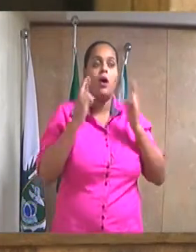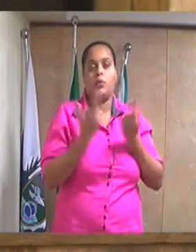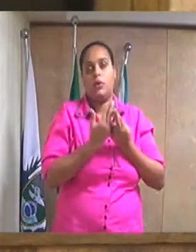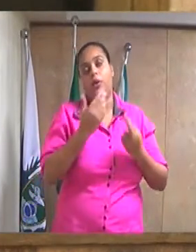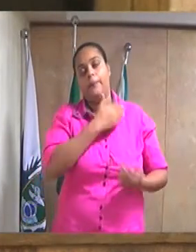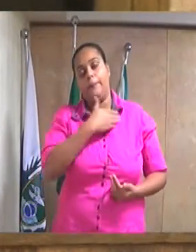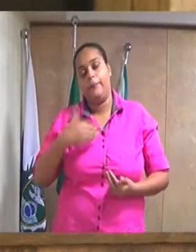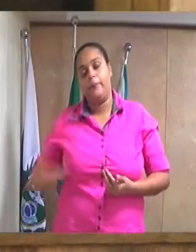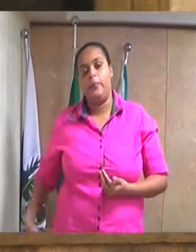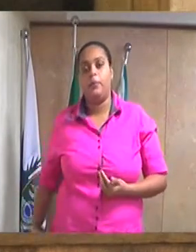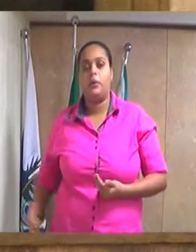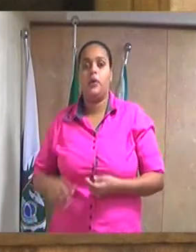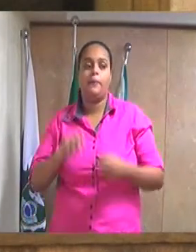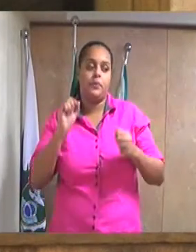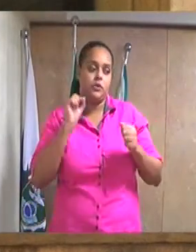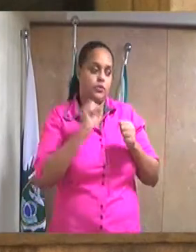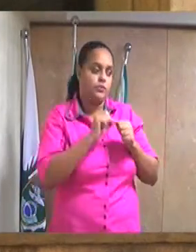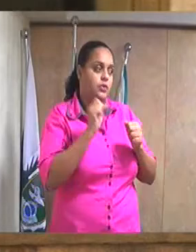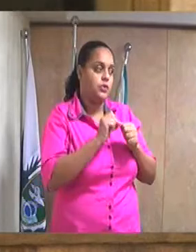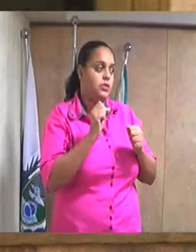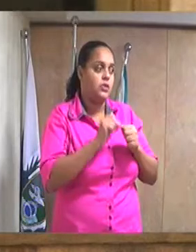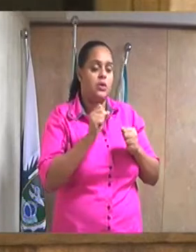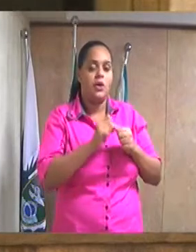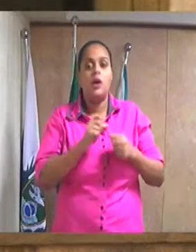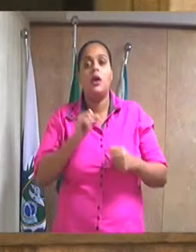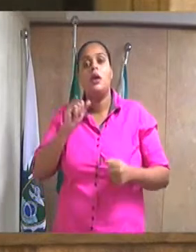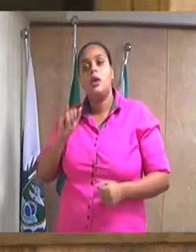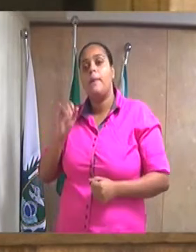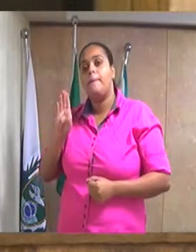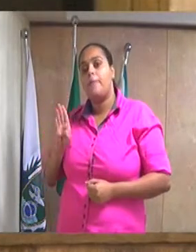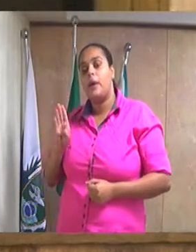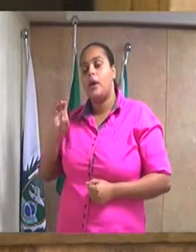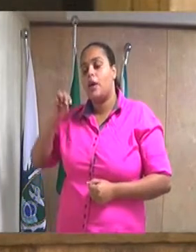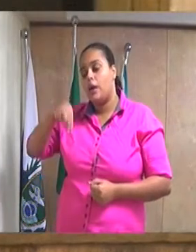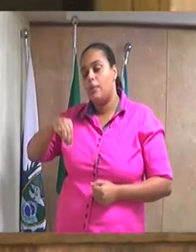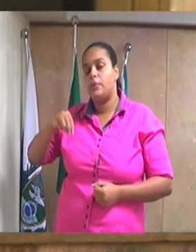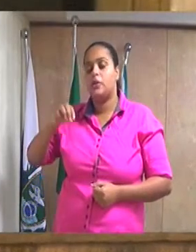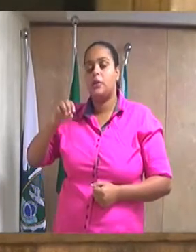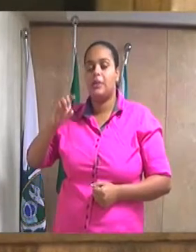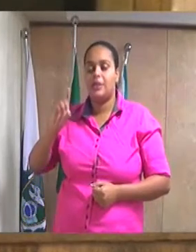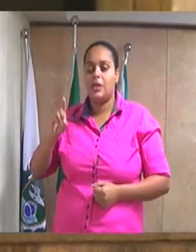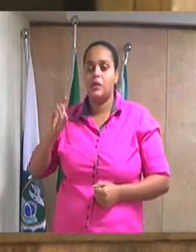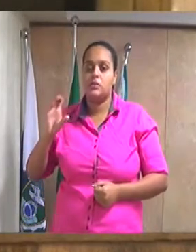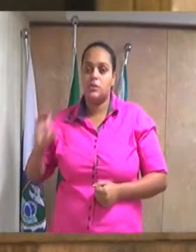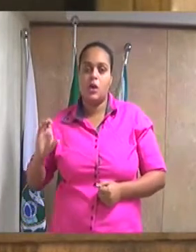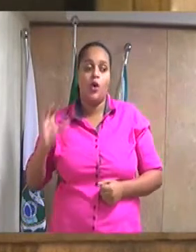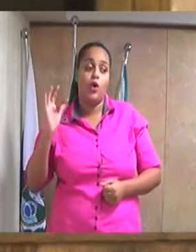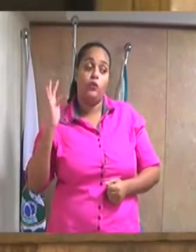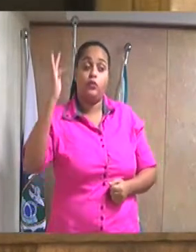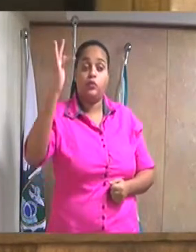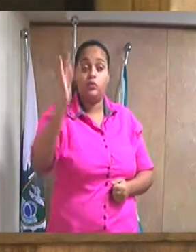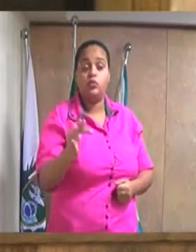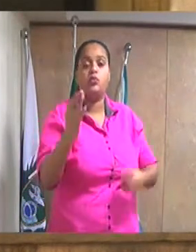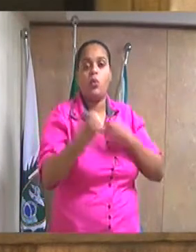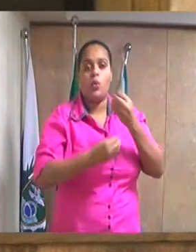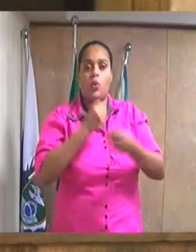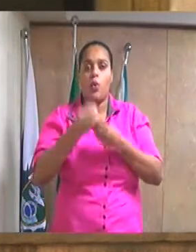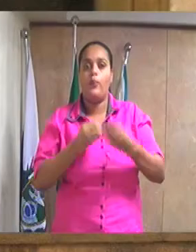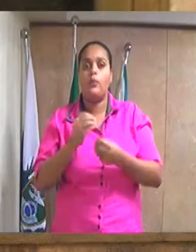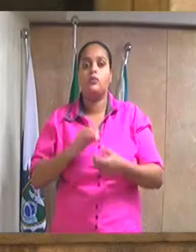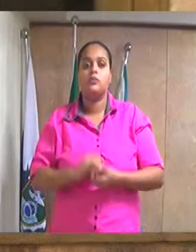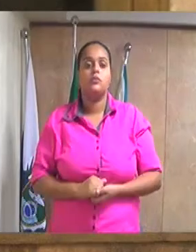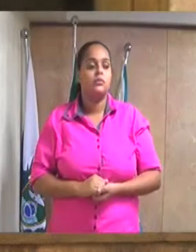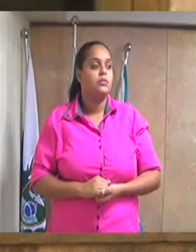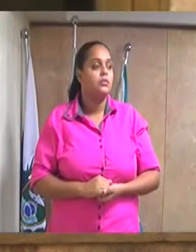para nós virmos discutir o IPMDC, o futuro do IPMDC e